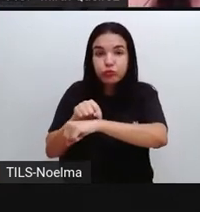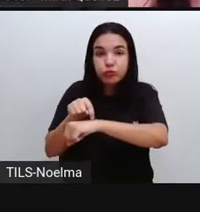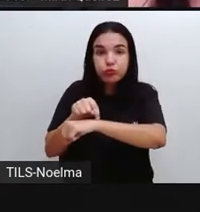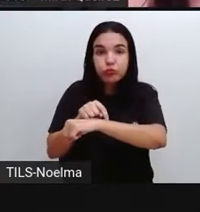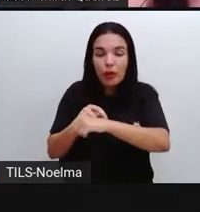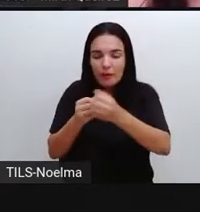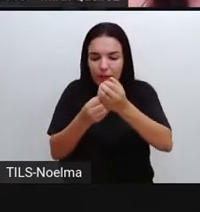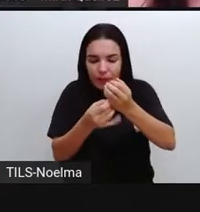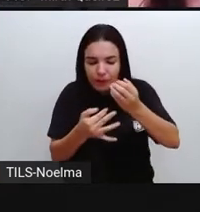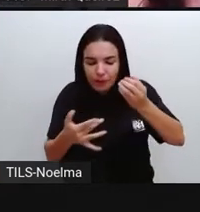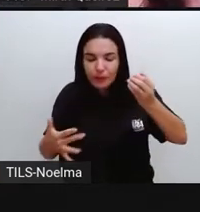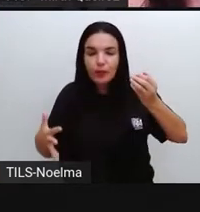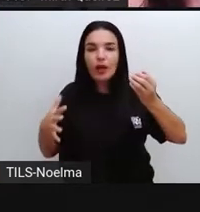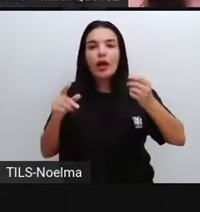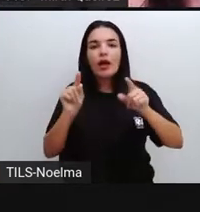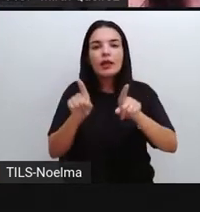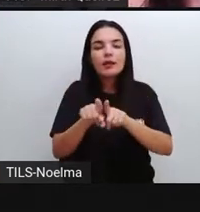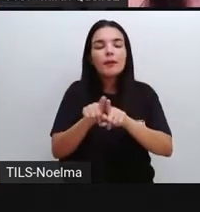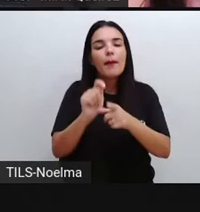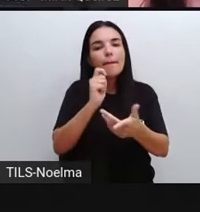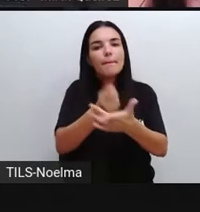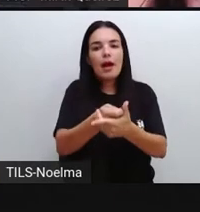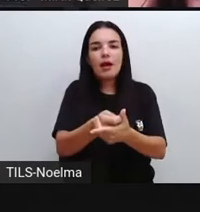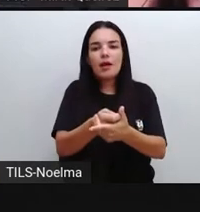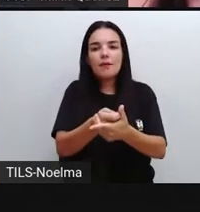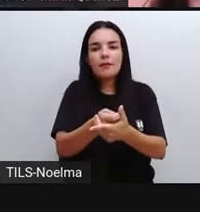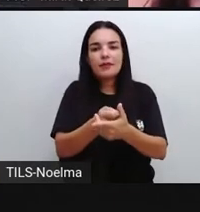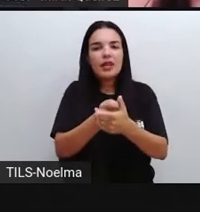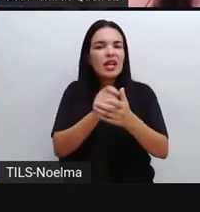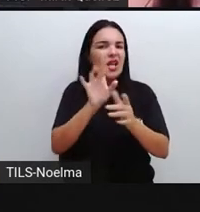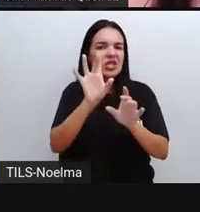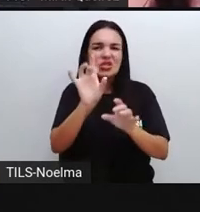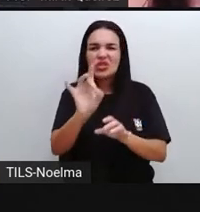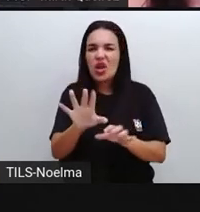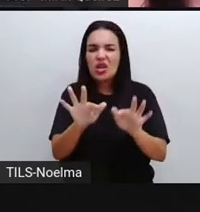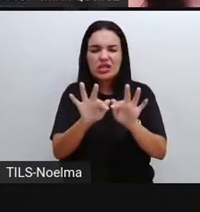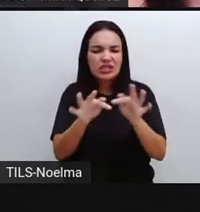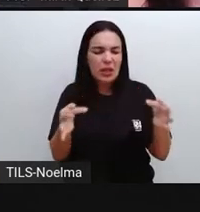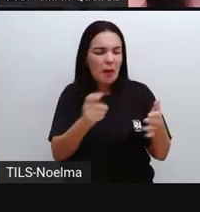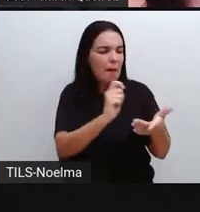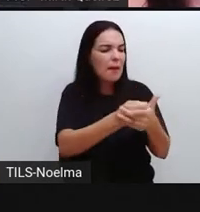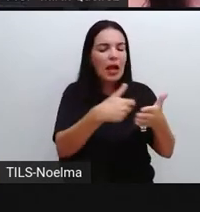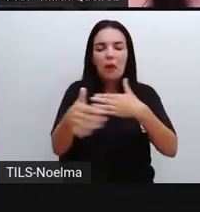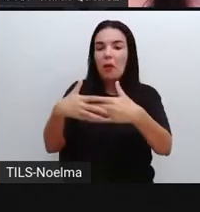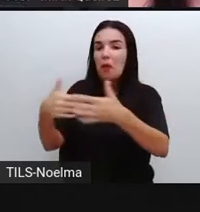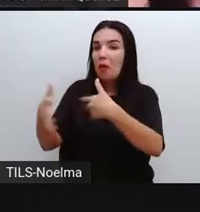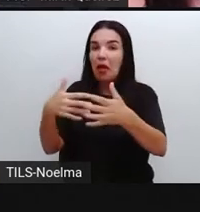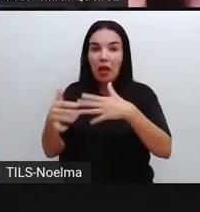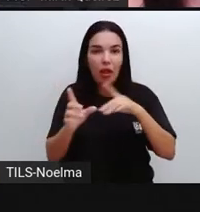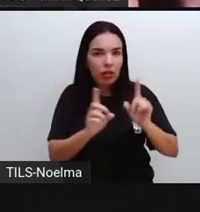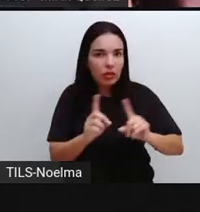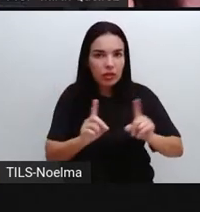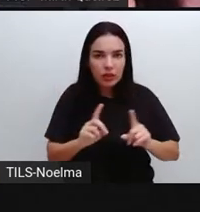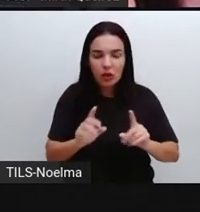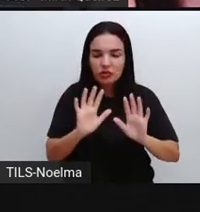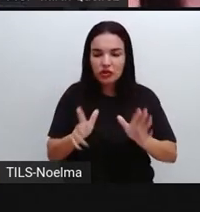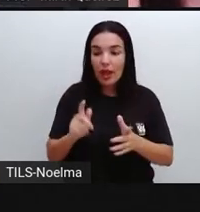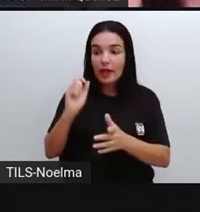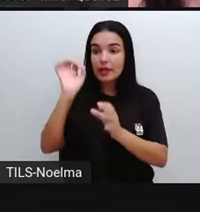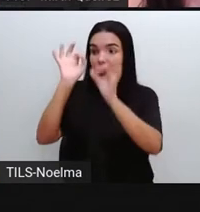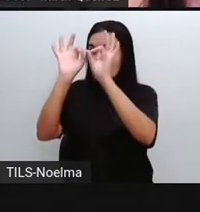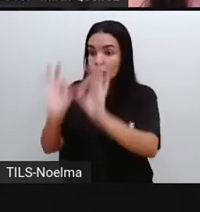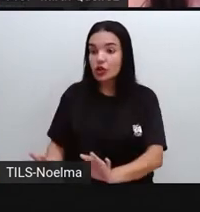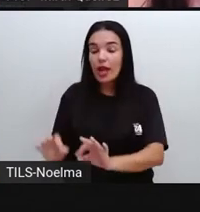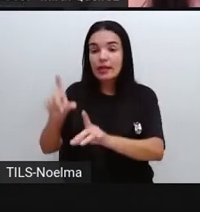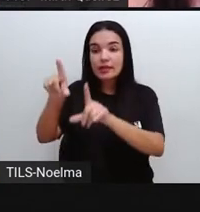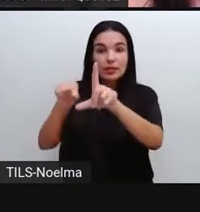a ser pago pelo gasto dessa água. Então, não é simplesmente qualquer valor que você paga da água, não, ou um valor já estabelecido, não.